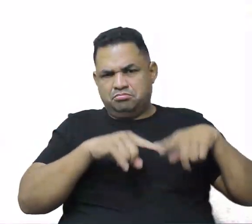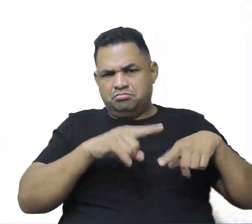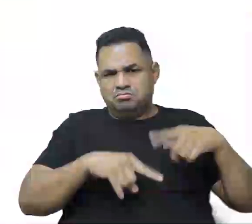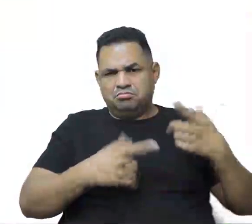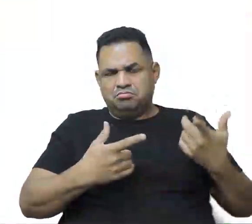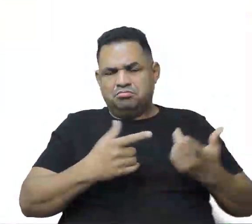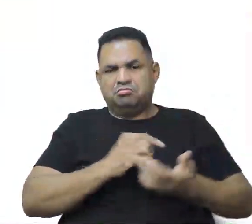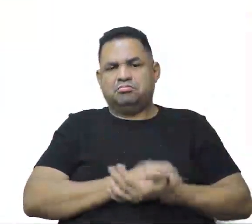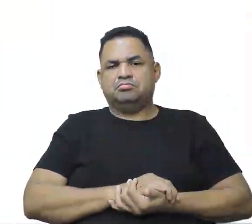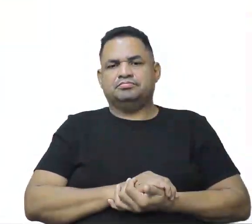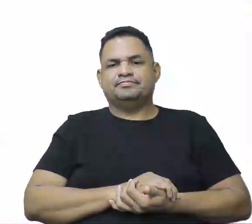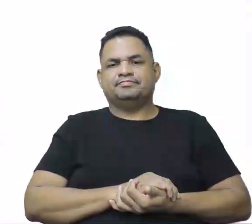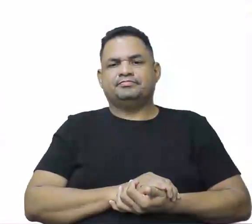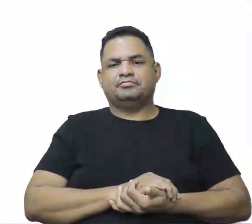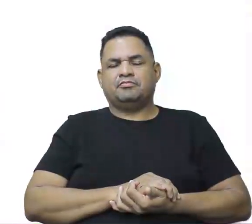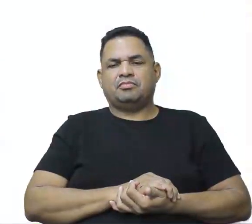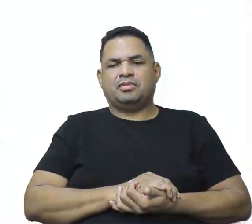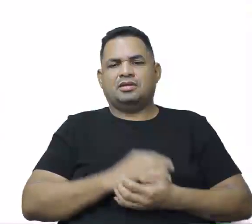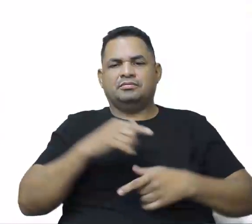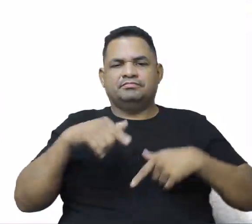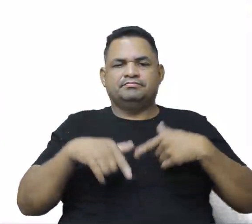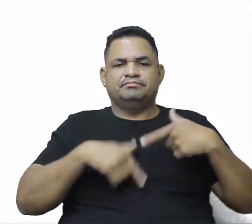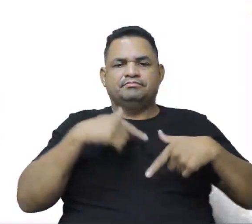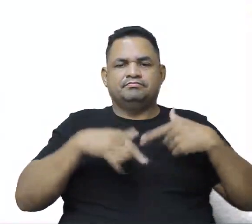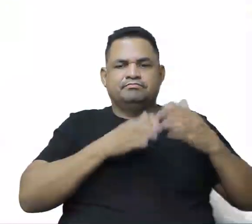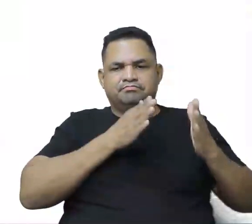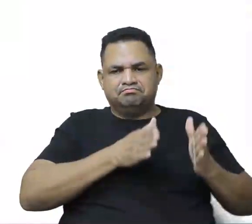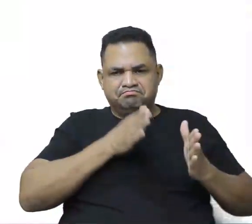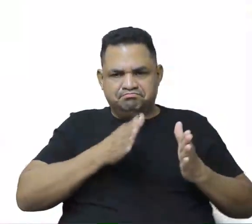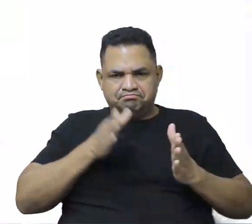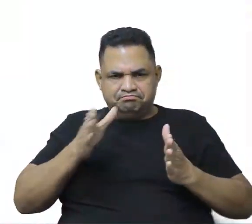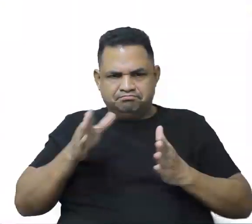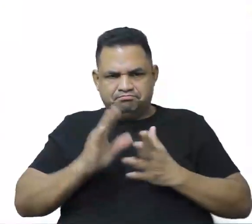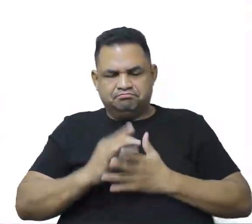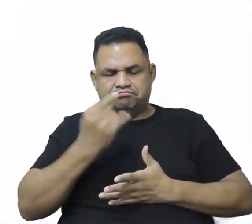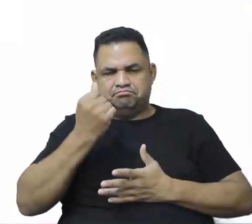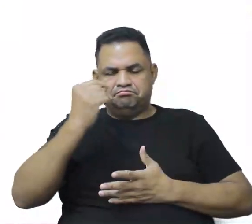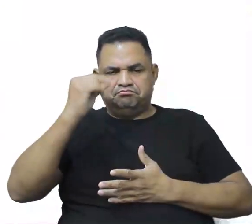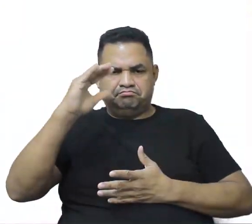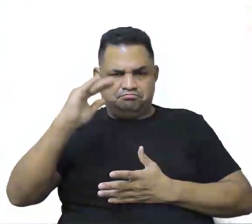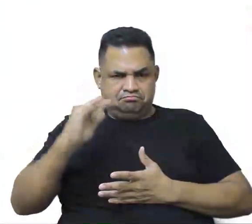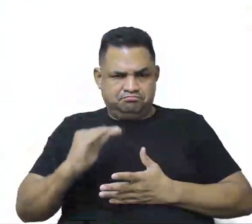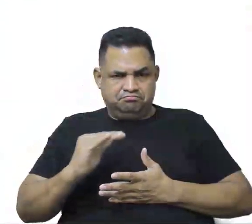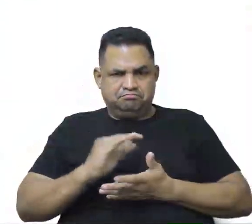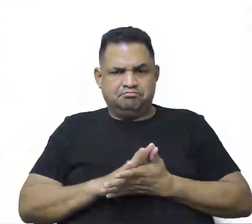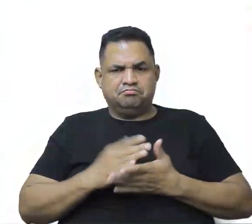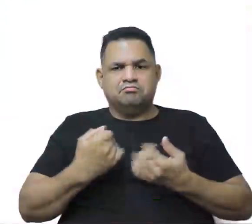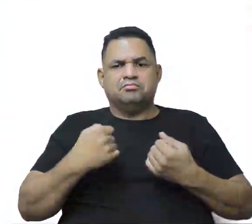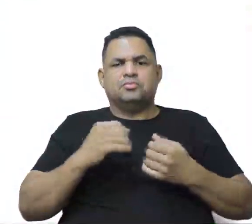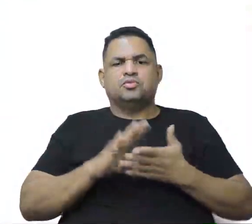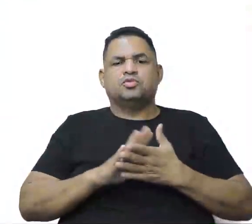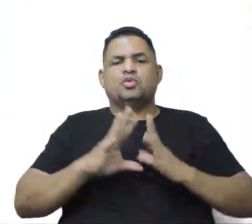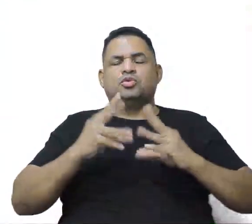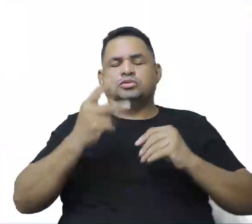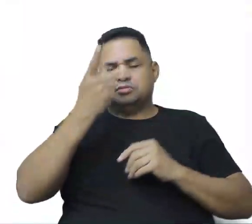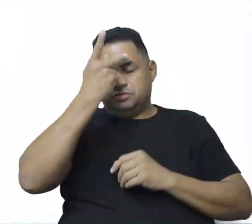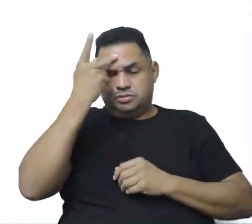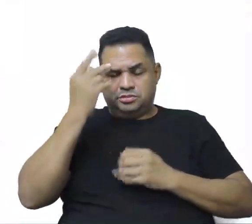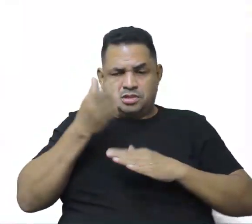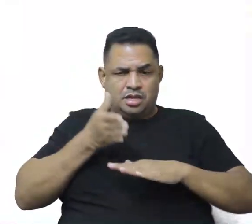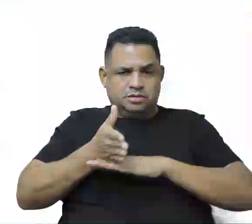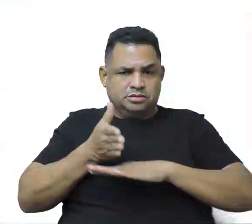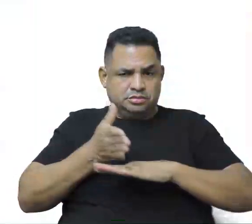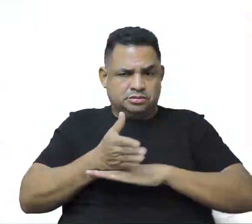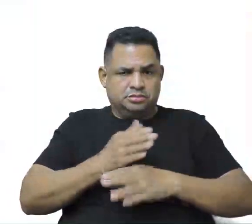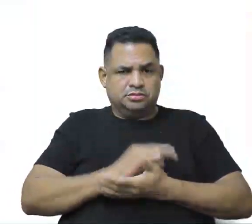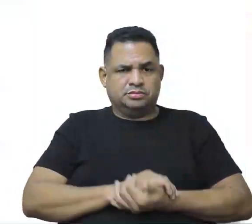mercadoria, com produção em série e de baixo custo, para que todas as pessoas, todos possam ter